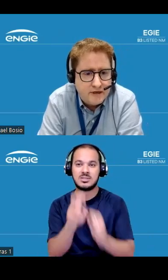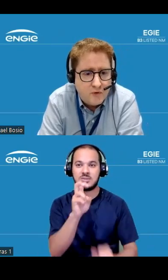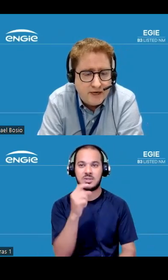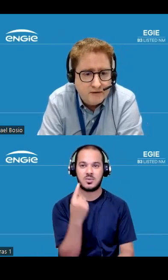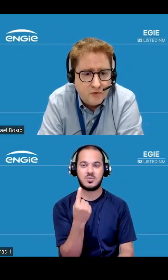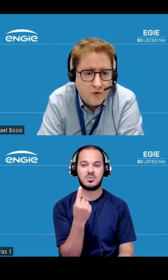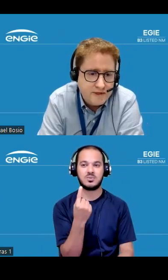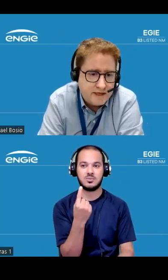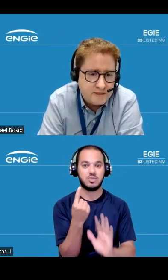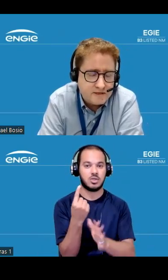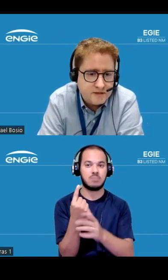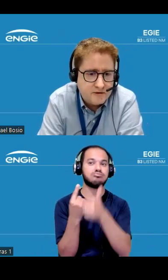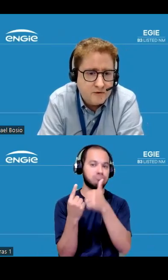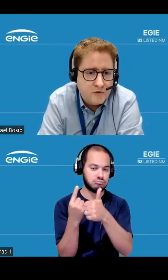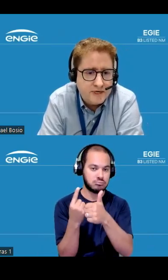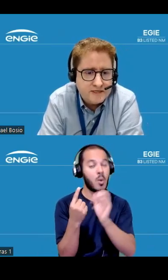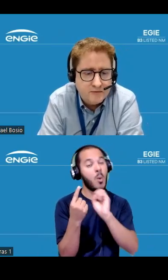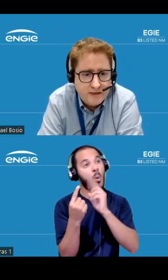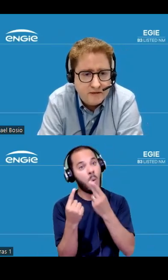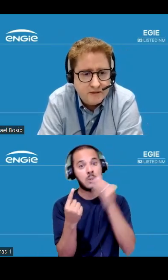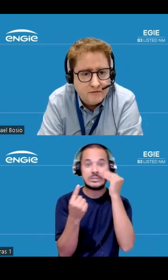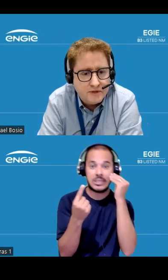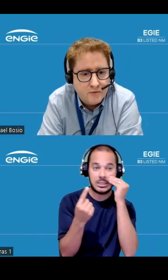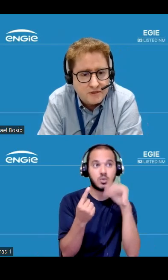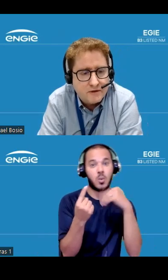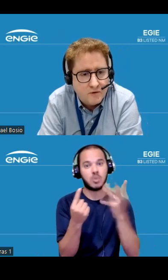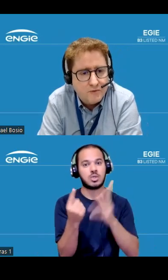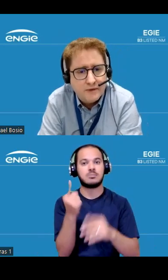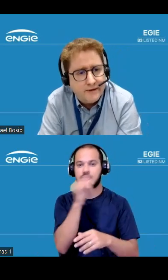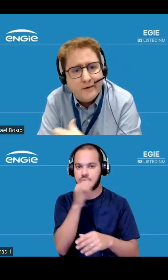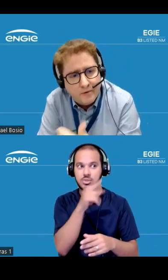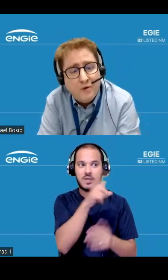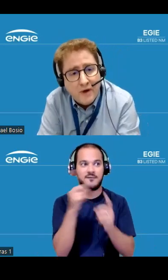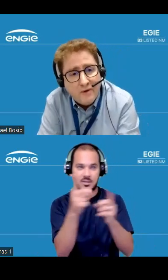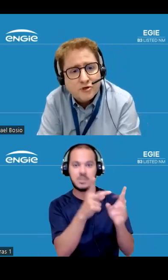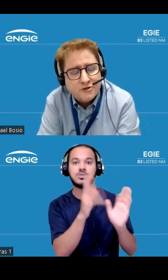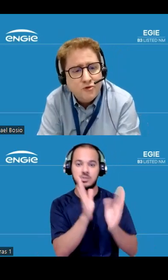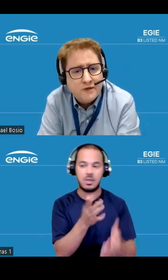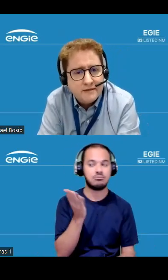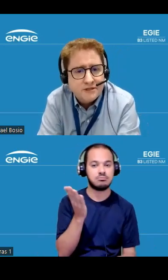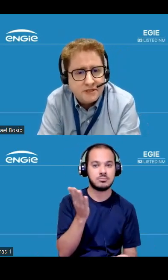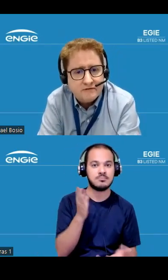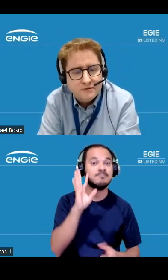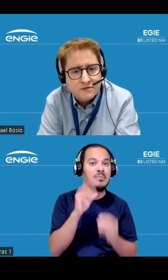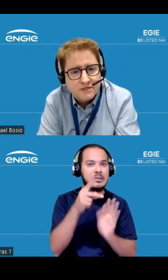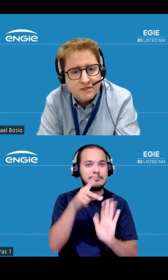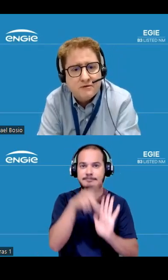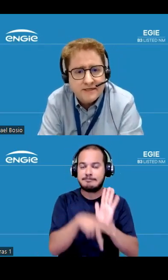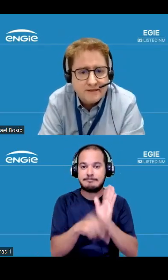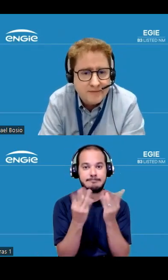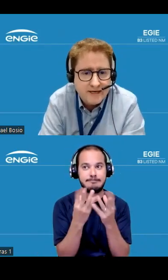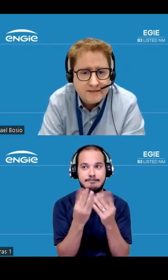operando ou em teste ou comercialmente o que mostra como é um é projeto muito grande a gente está falando